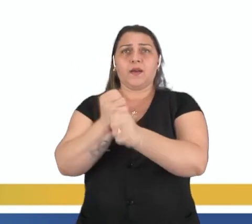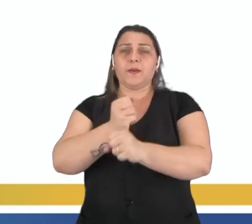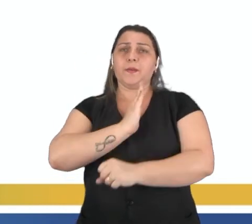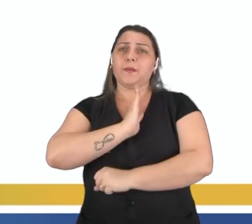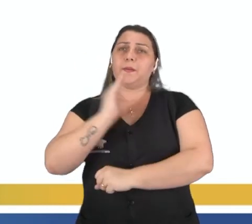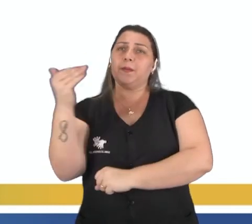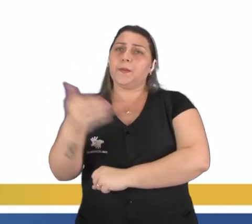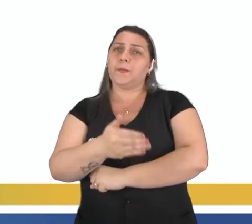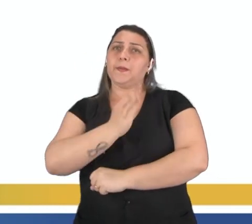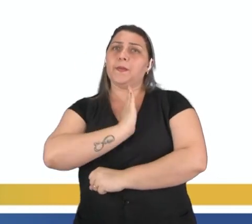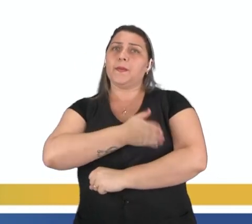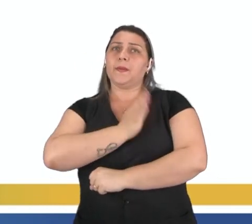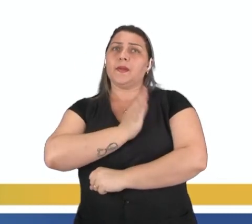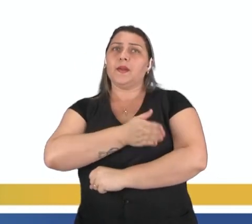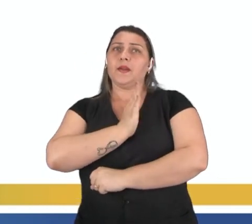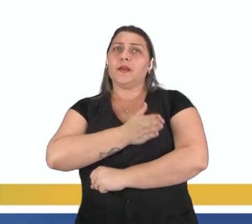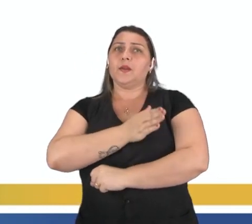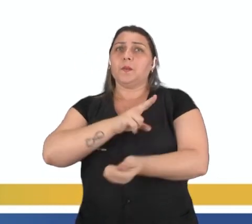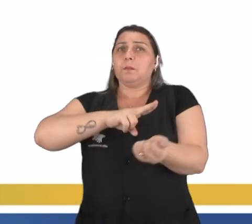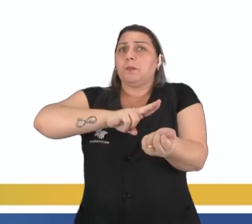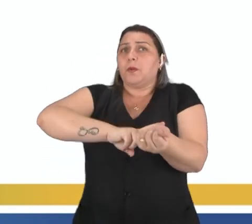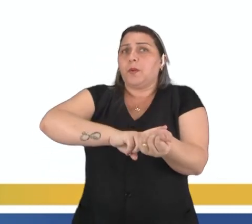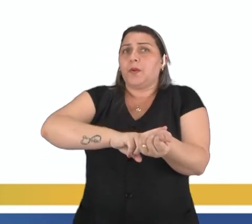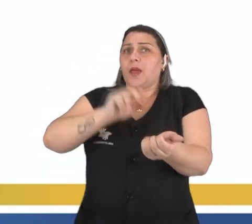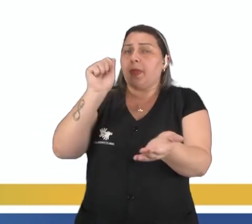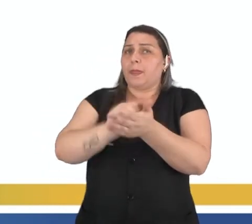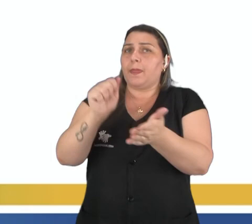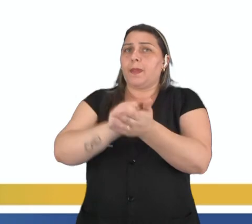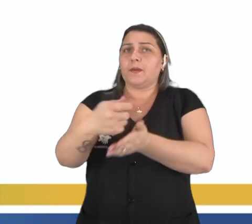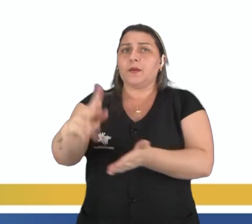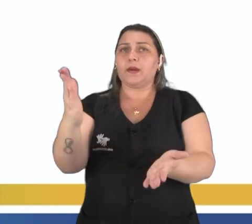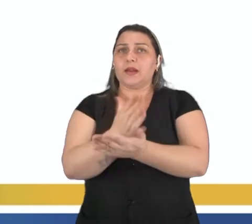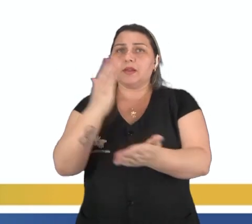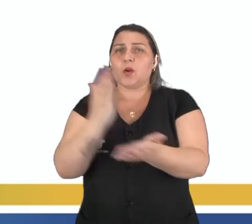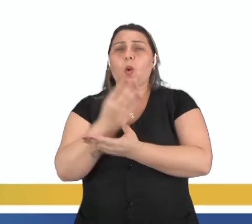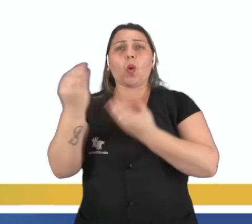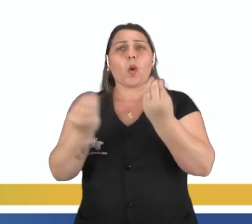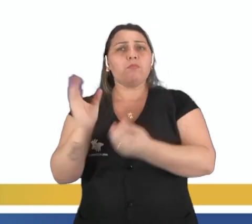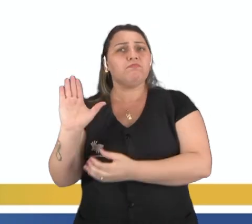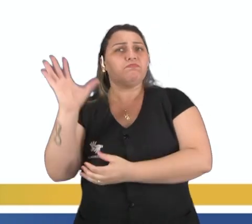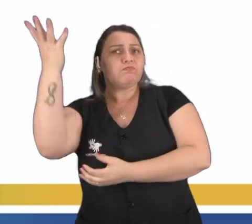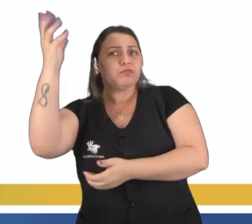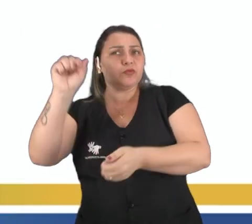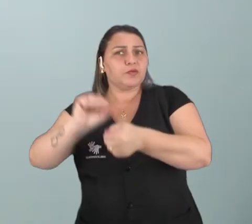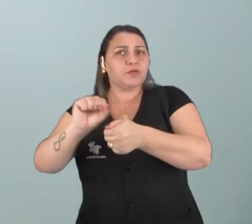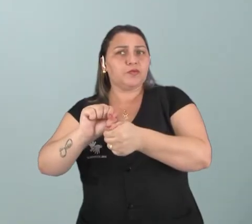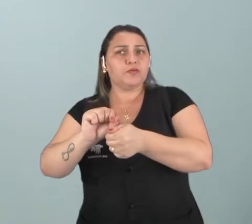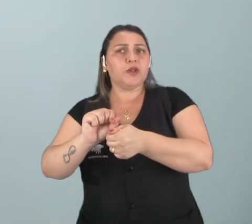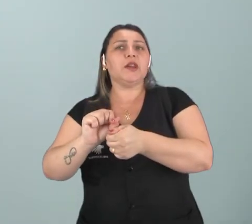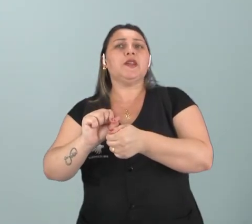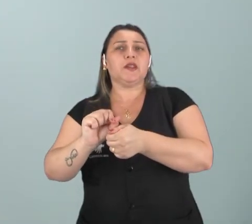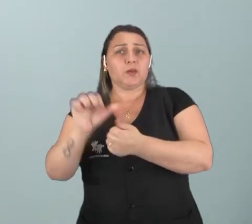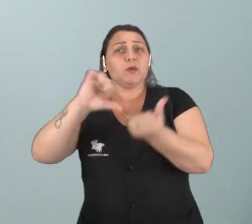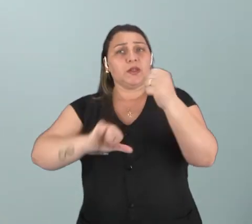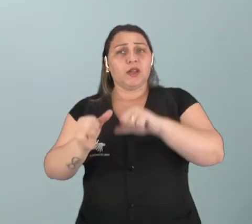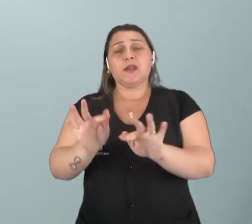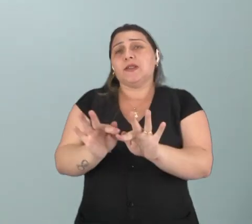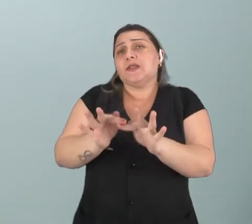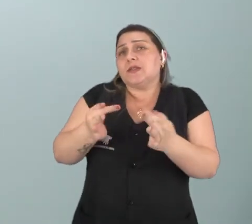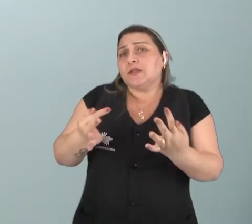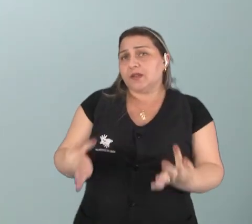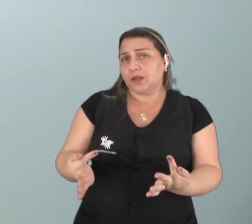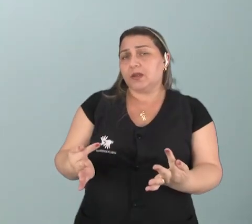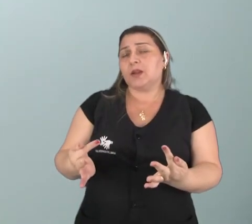frequência cardíaca através do punho Anote no seu caderno como foi realizar o seu teste Então é muito simples, né?